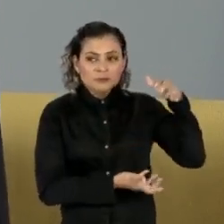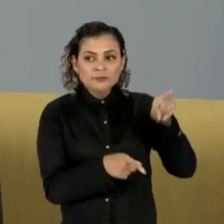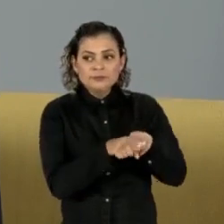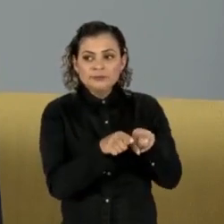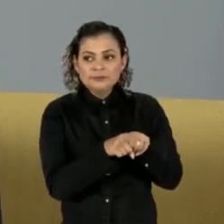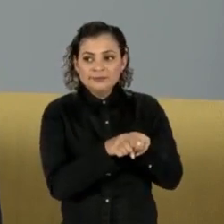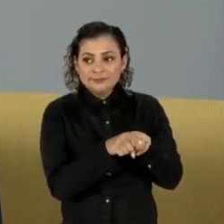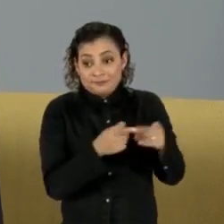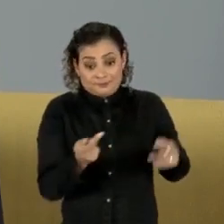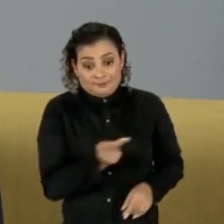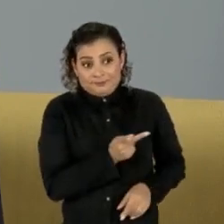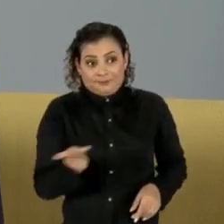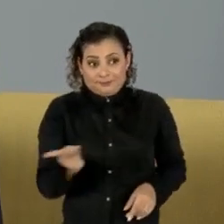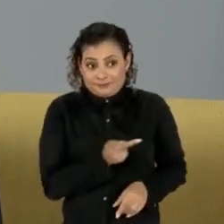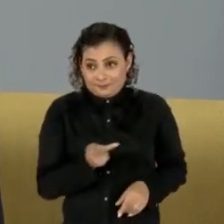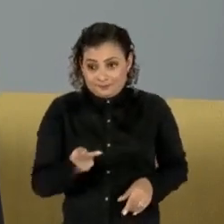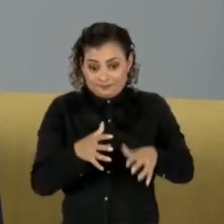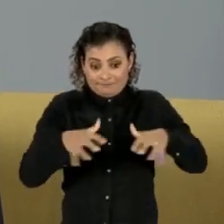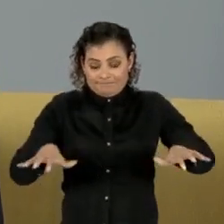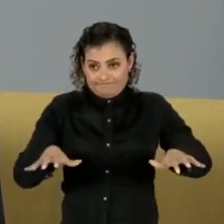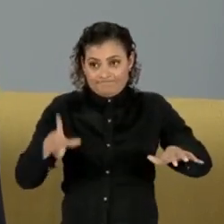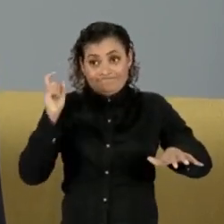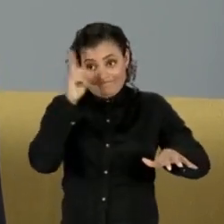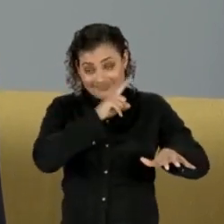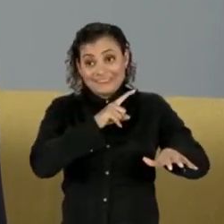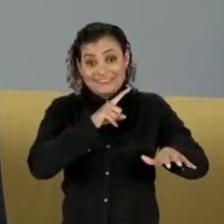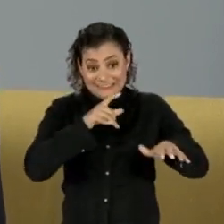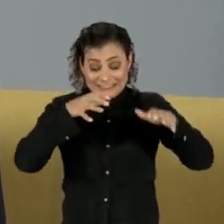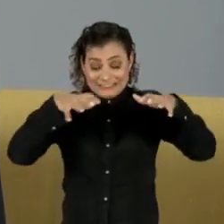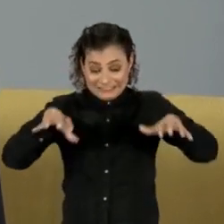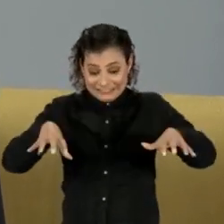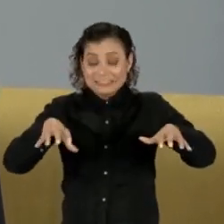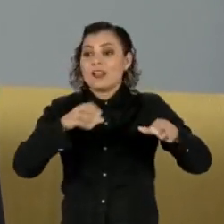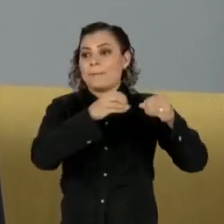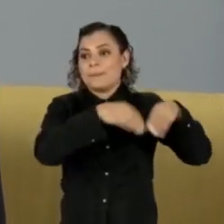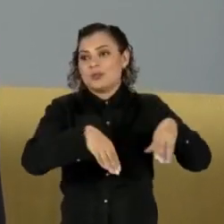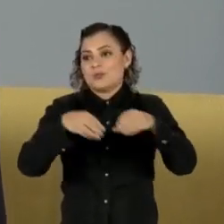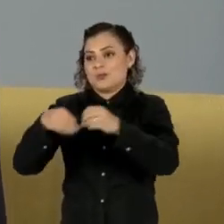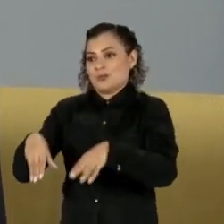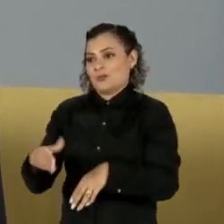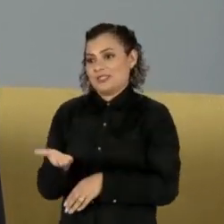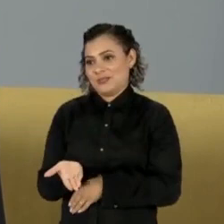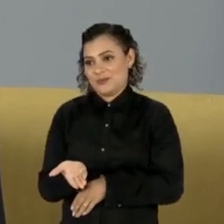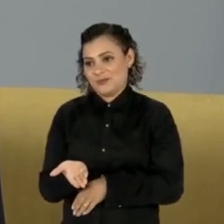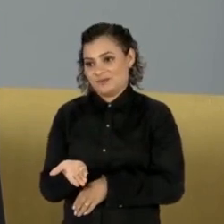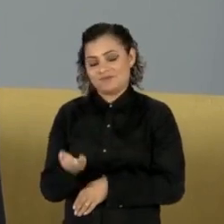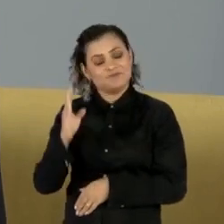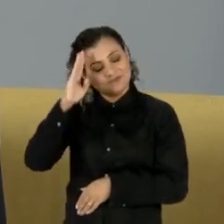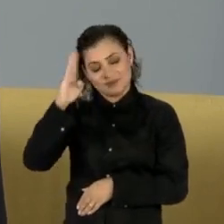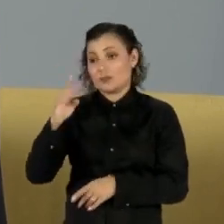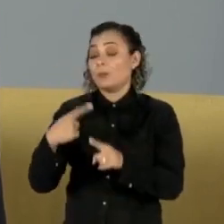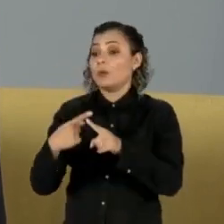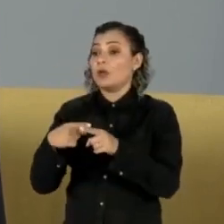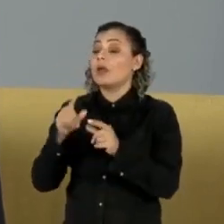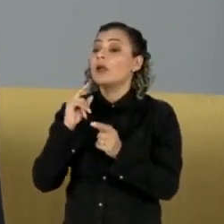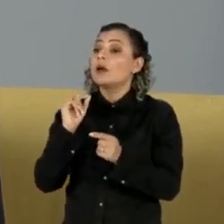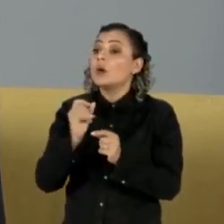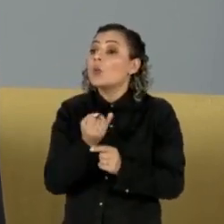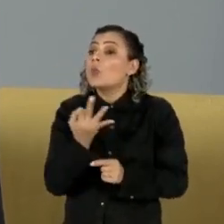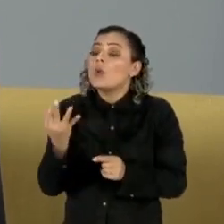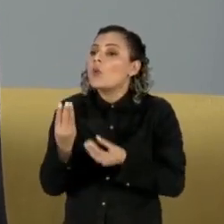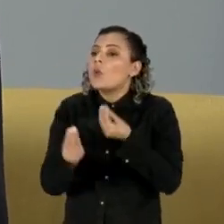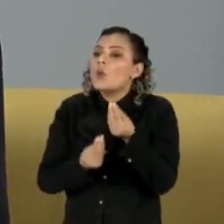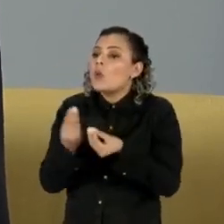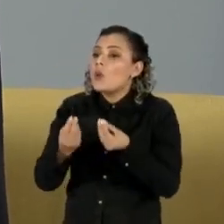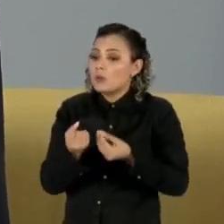a gente precisa pensar nesse universo de pessoas que são destinatárias dessa reforma, e o quanto e